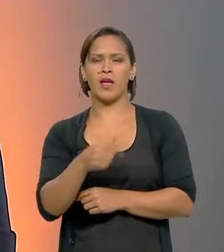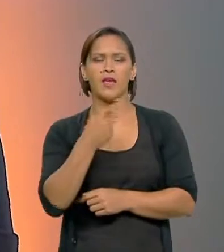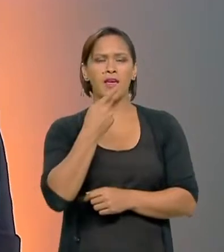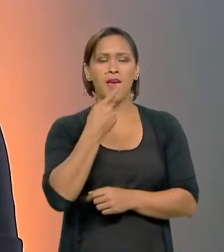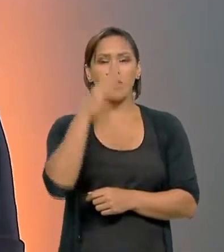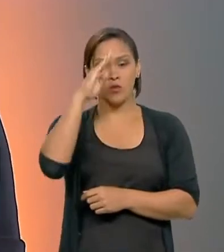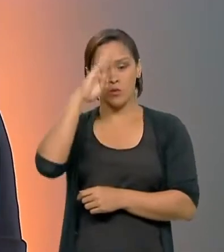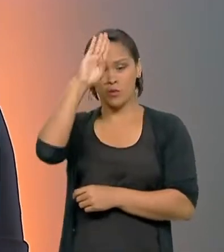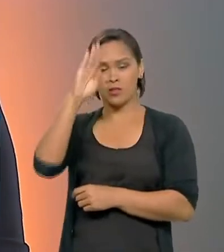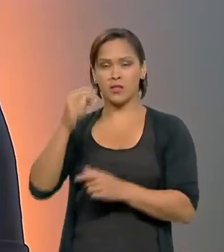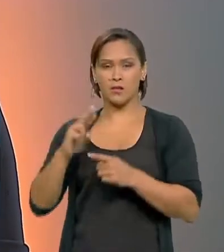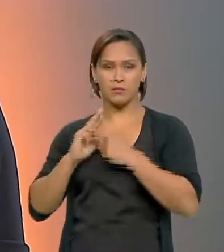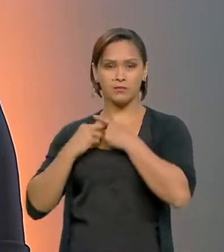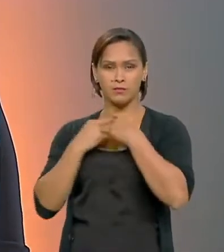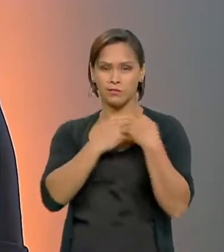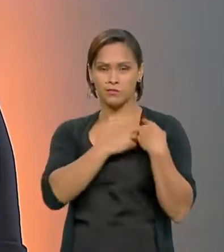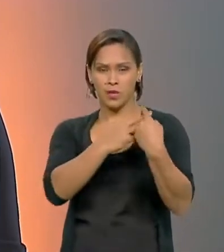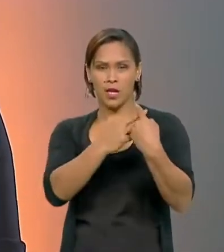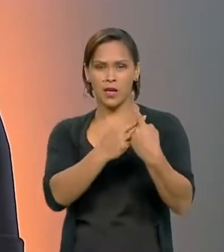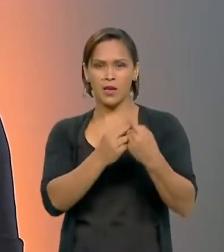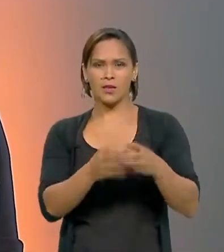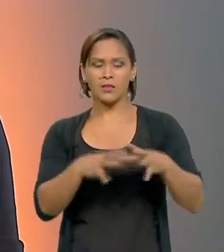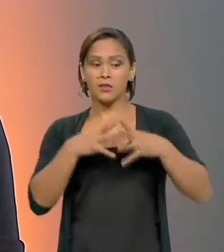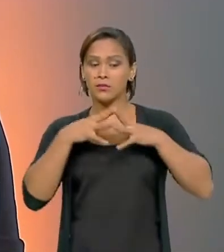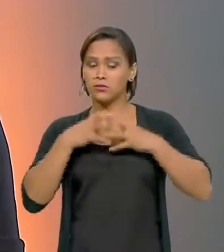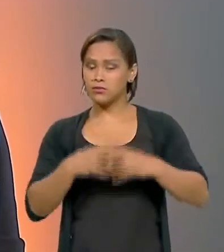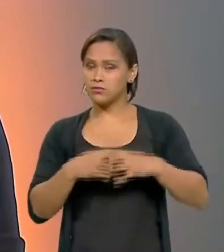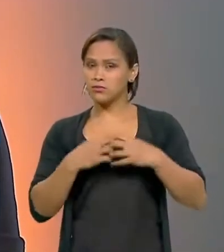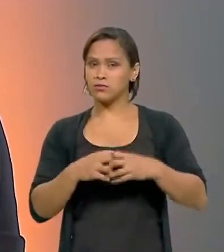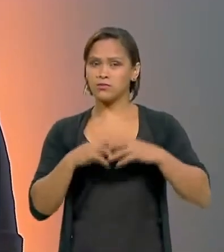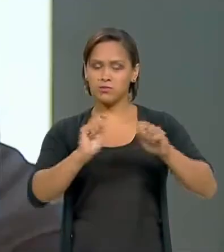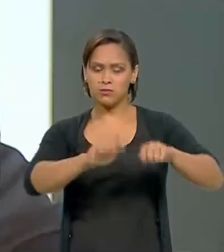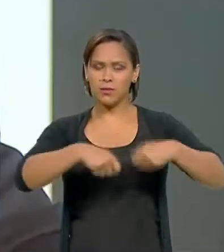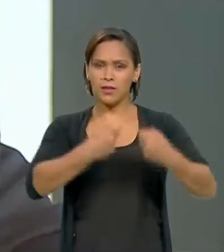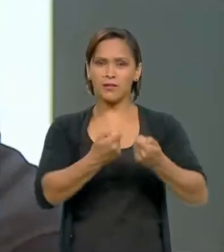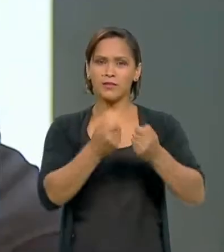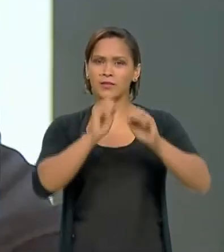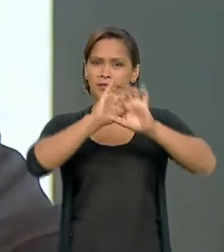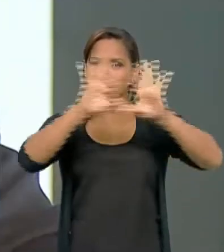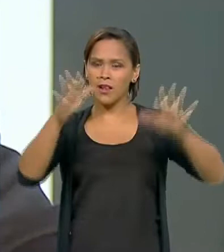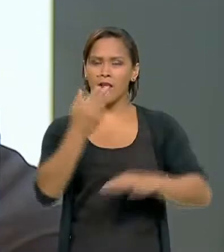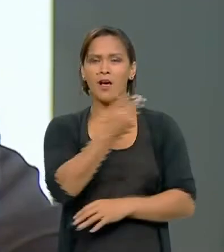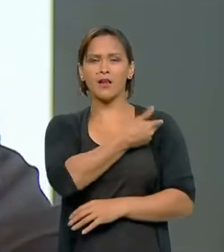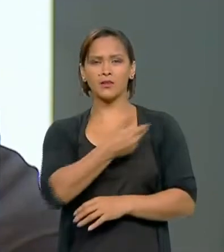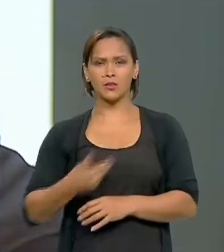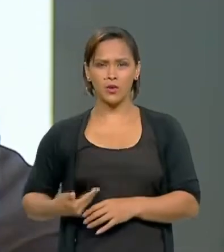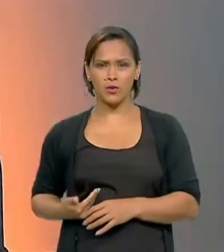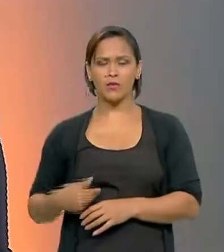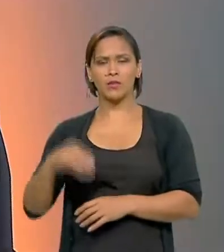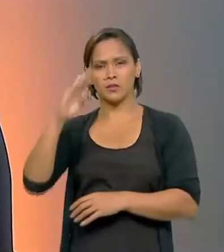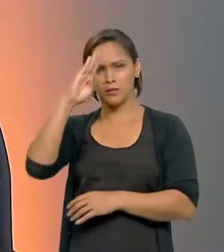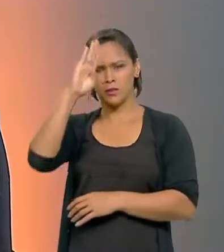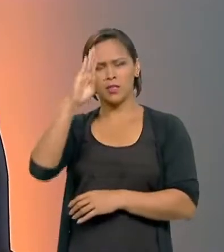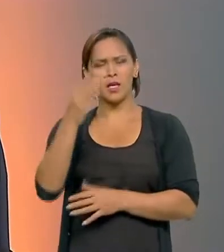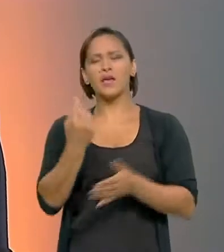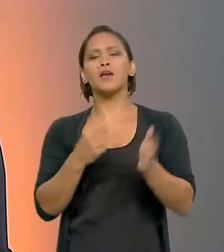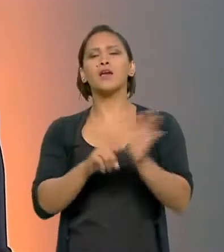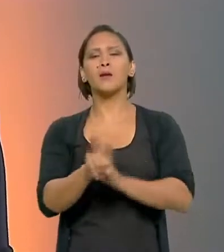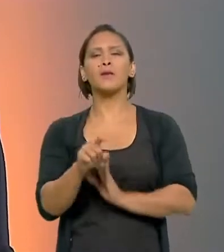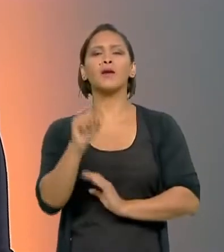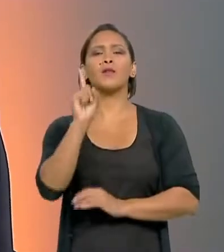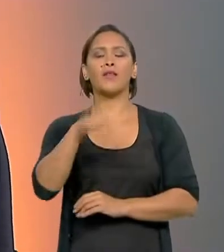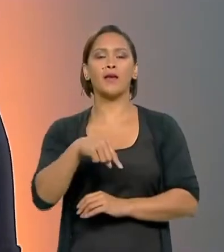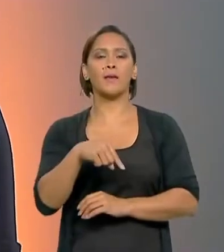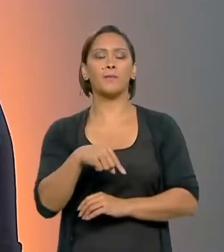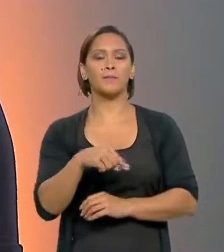o presidente se incomodava com a falta de uma defesa mais clara do governo do presidente Jair Bolsonaro. O que eu queria perguntar para o senhor,